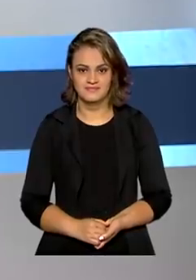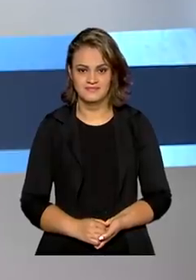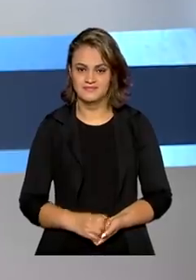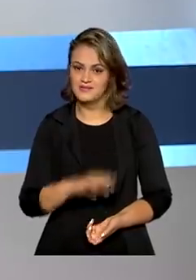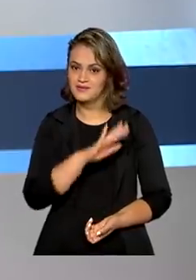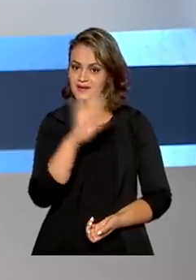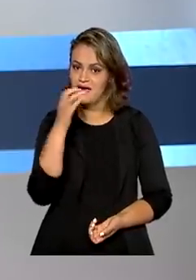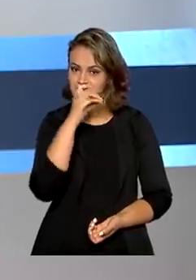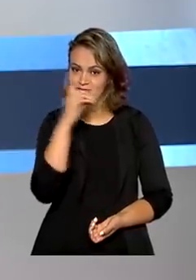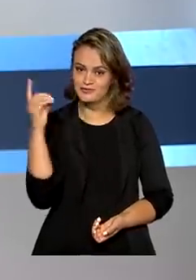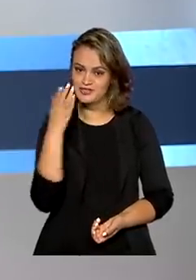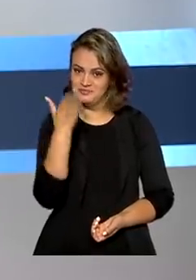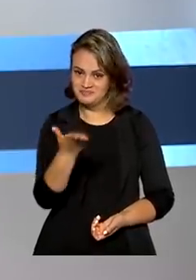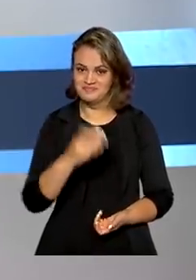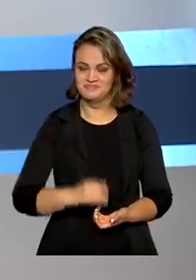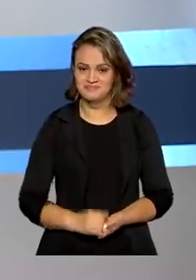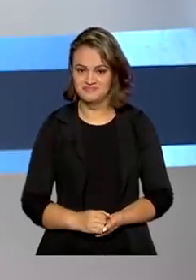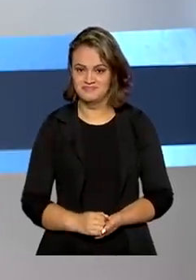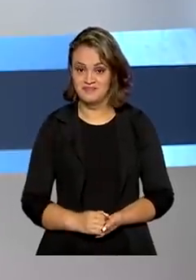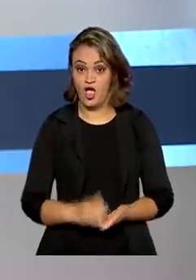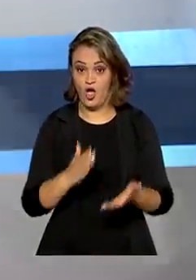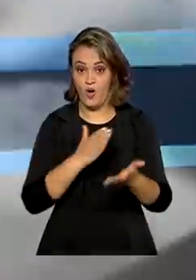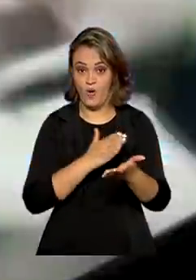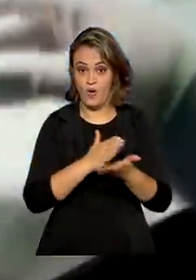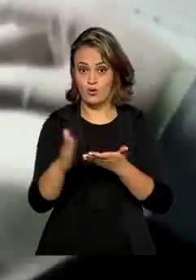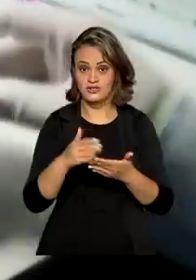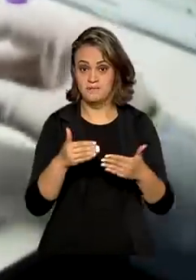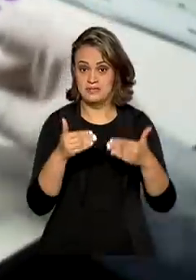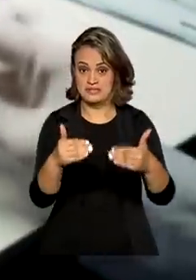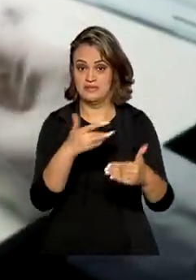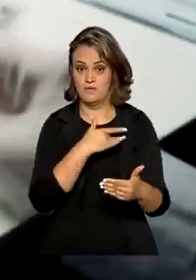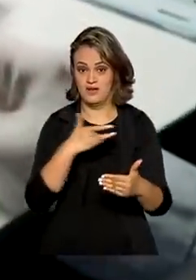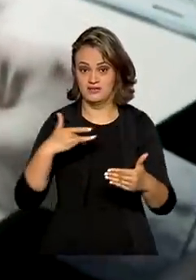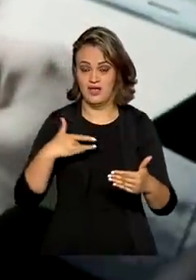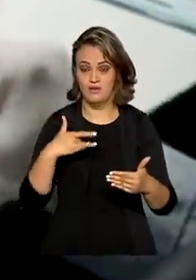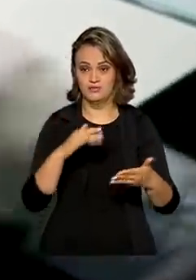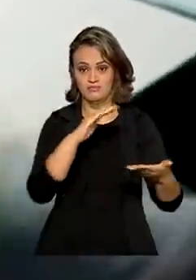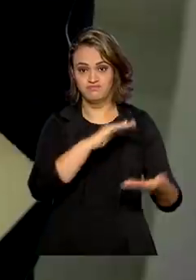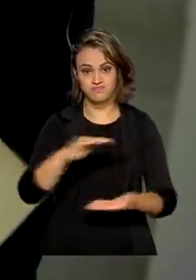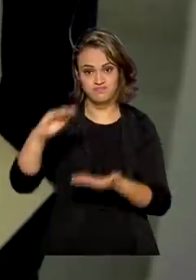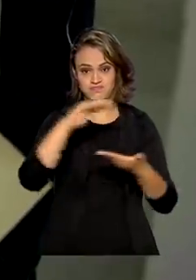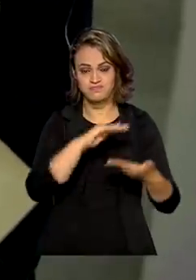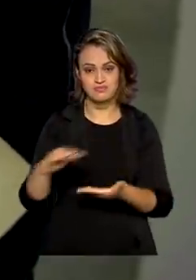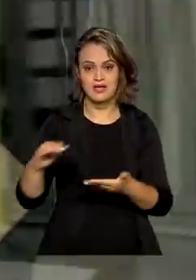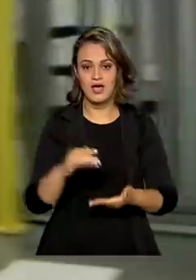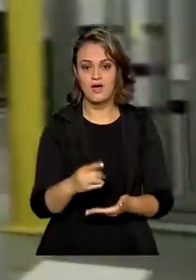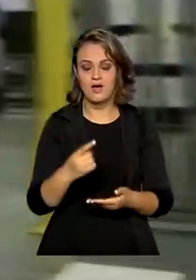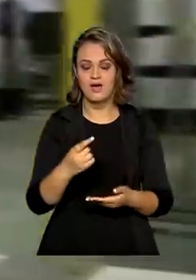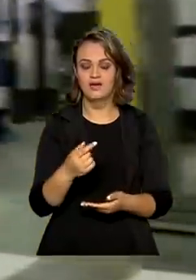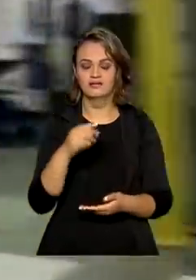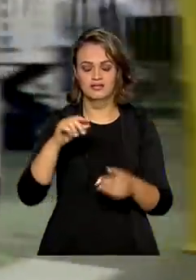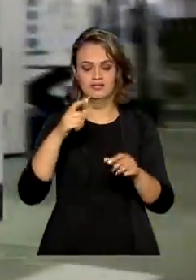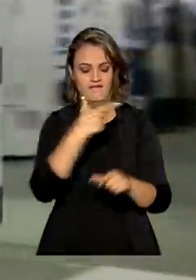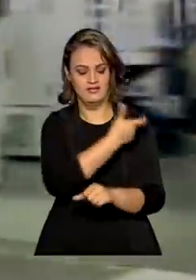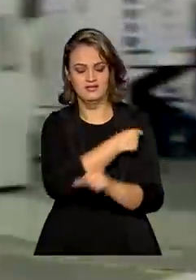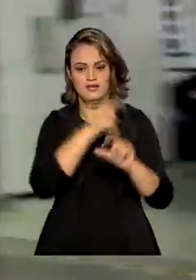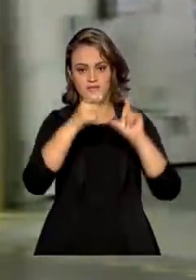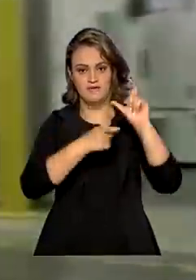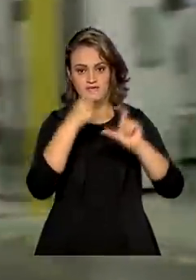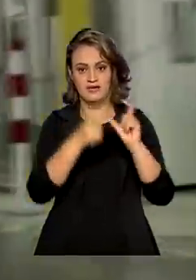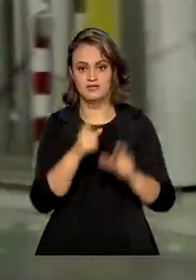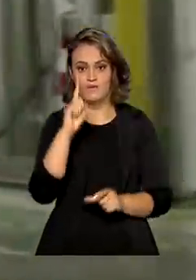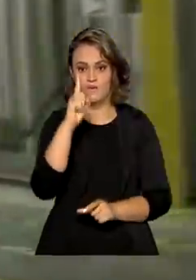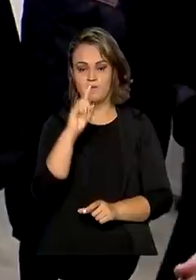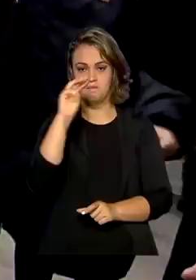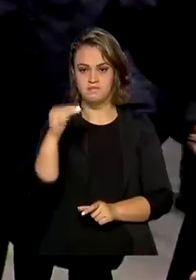Olá, bom dia pra você. A partir de hoje, o Ministério da Saúde começa a distribuir mais um lote da Pfizer com um